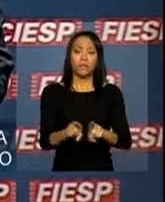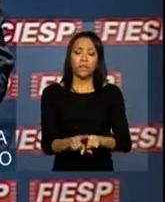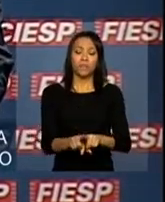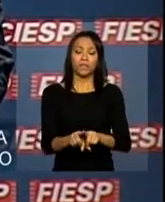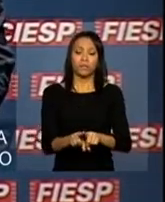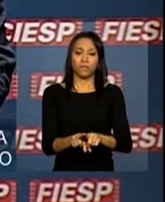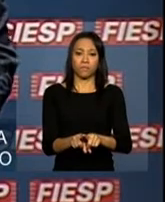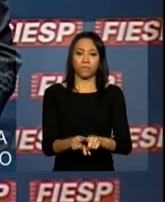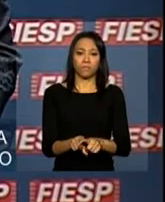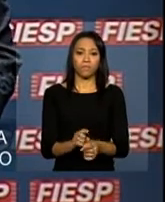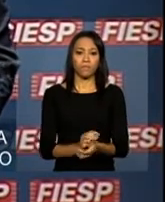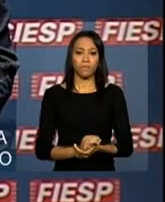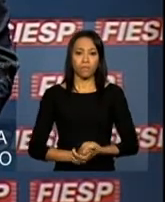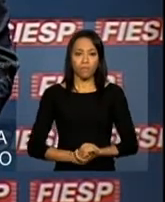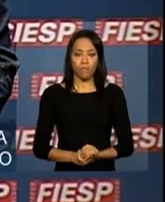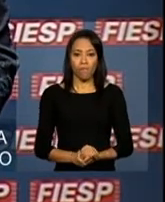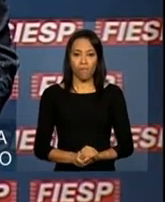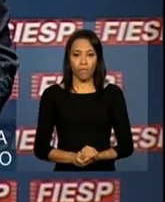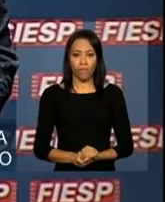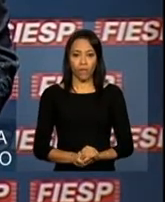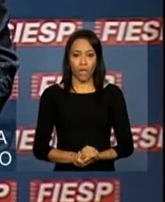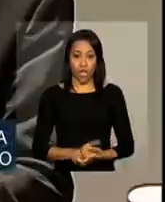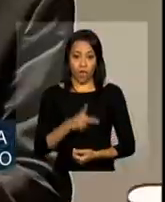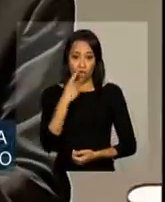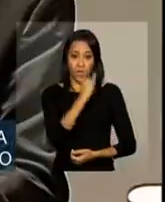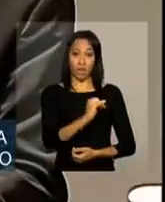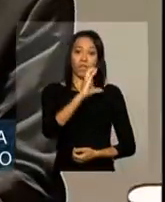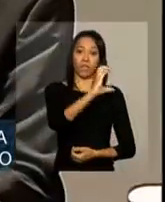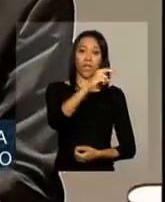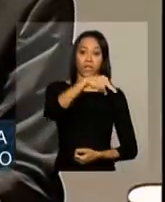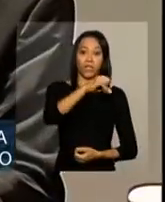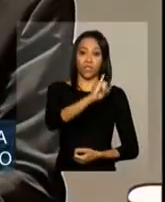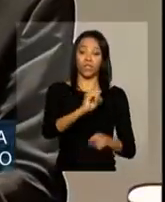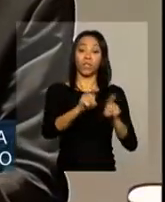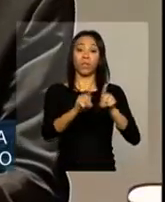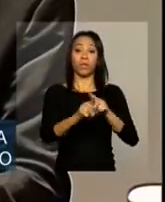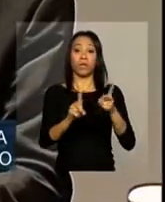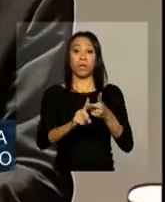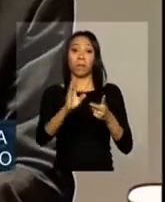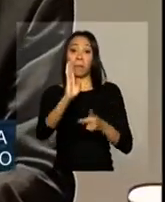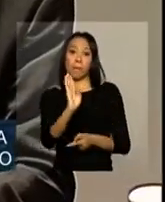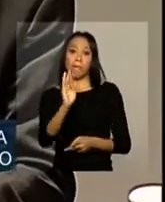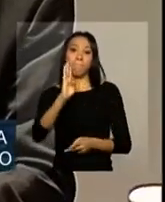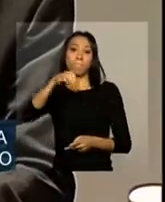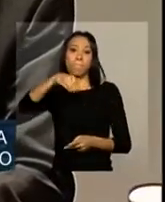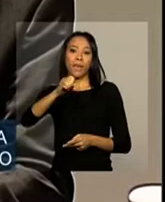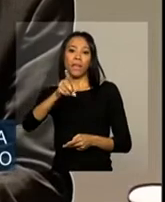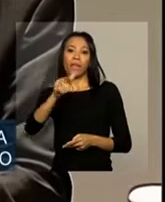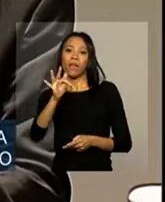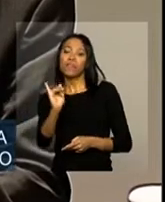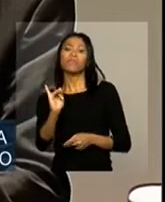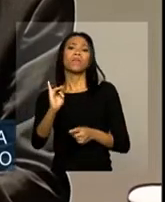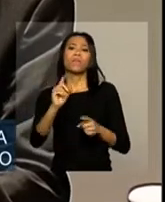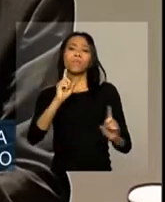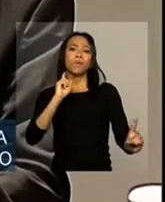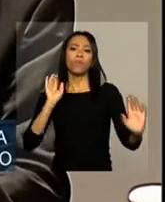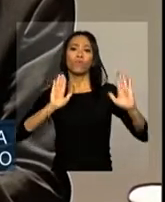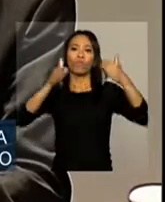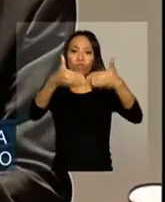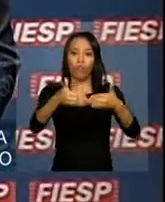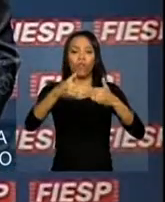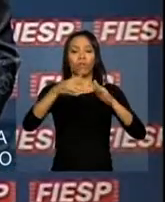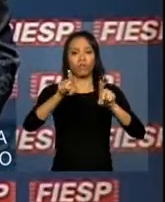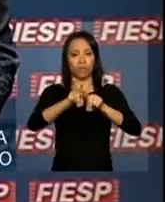a CNI e o MEDEF pelo lançamento em Brasília do Fórum Empresarial França-Brasil.